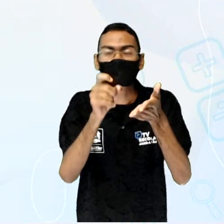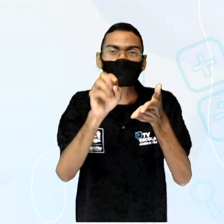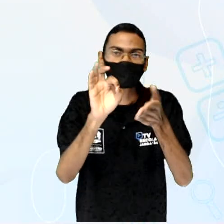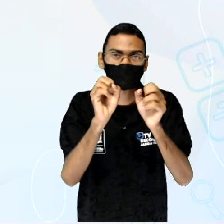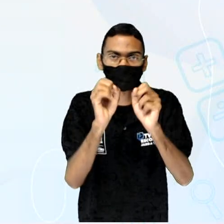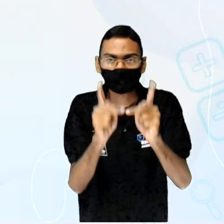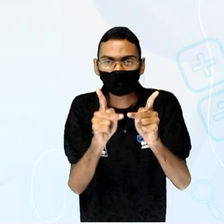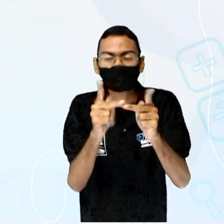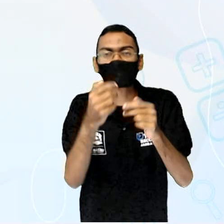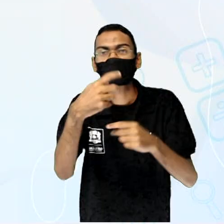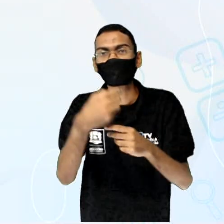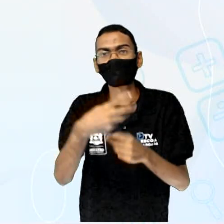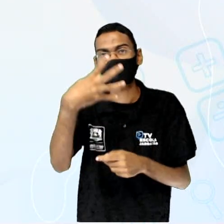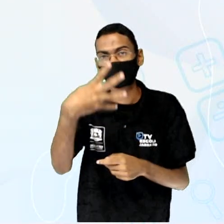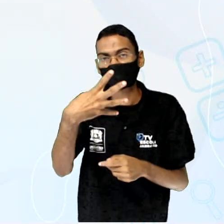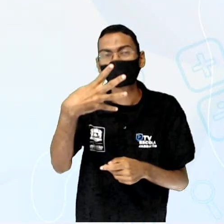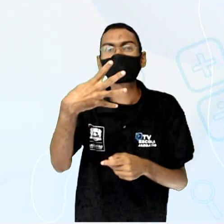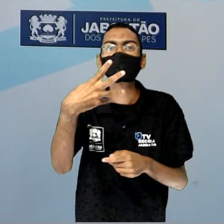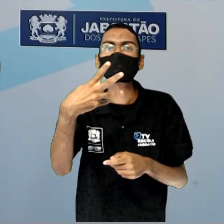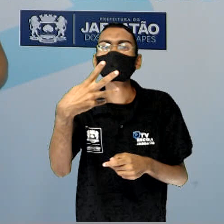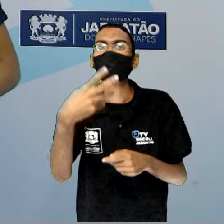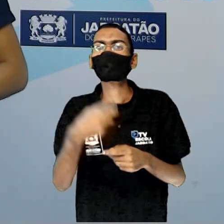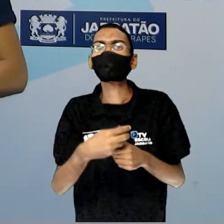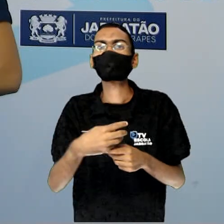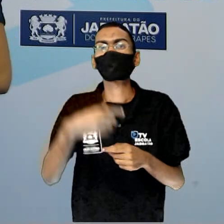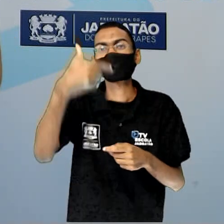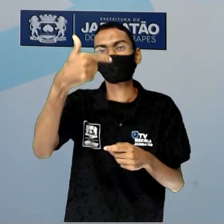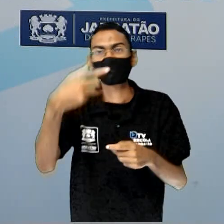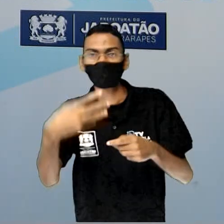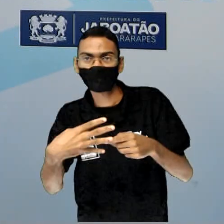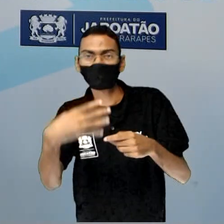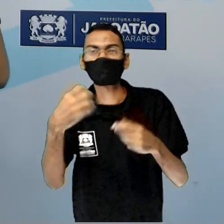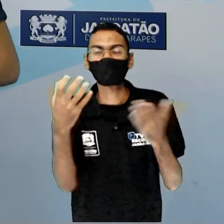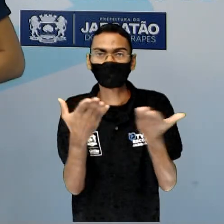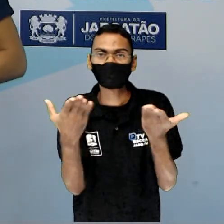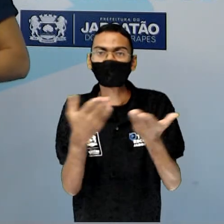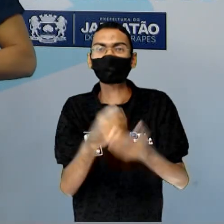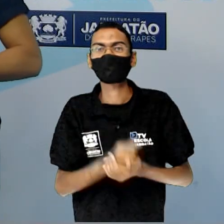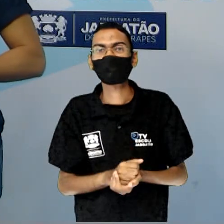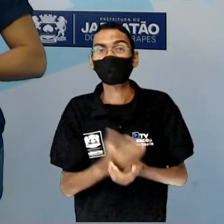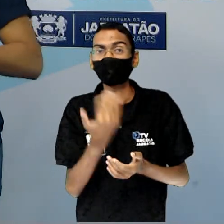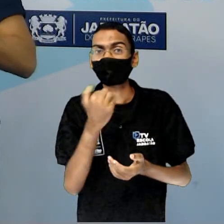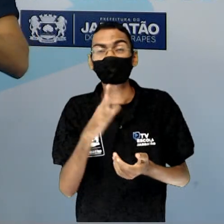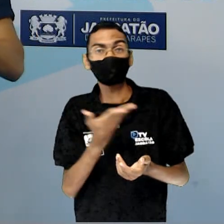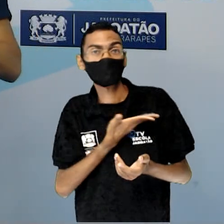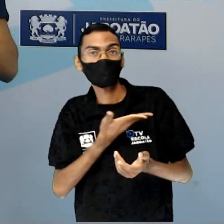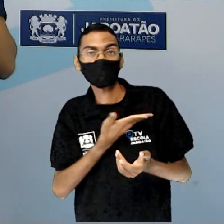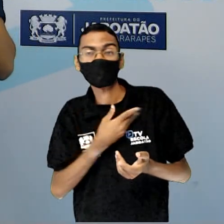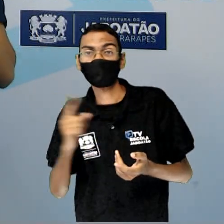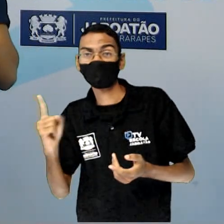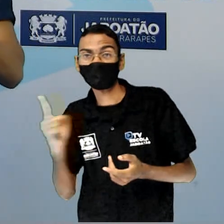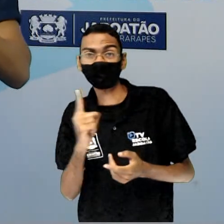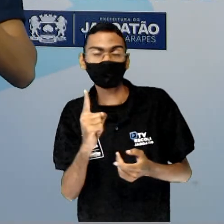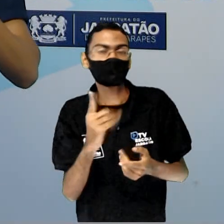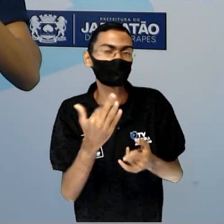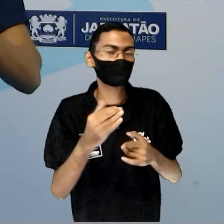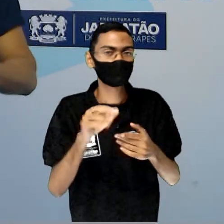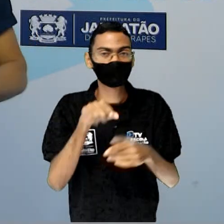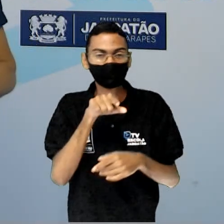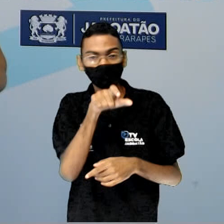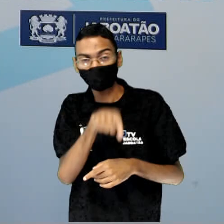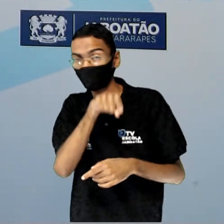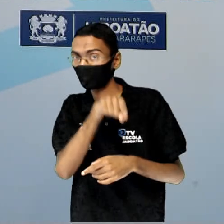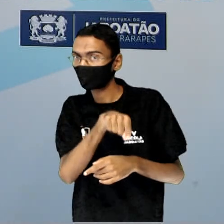dois quartos. Quando Magali estava comendo, os seus amigos apareceram. E Magali não quis fazer